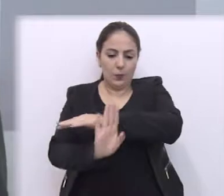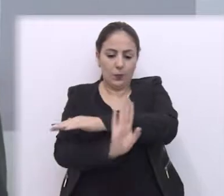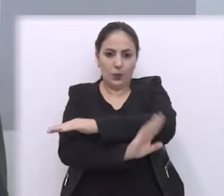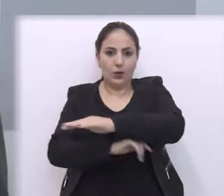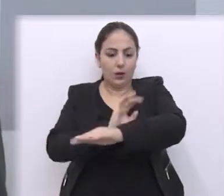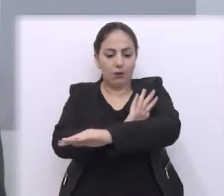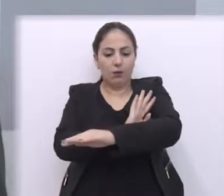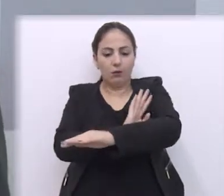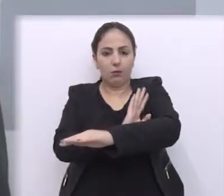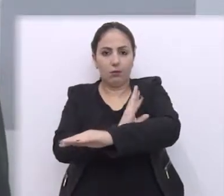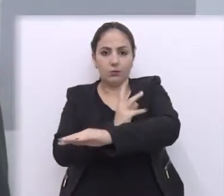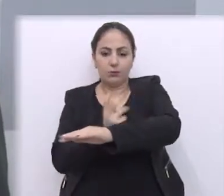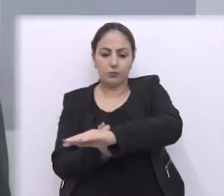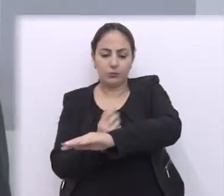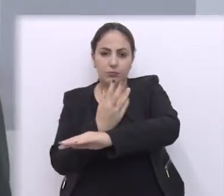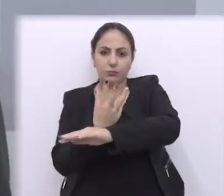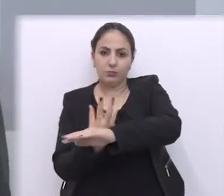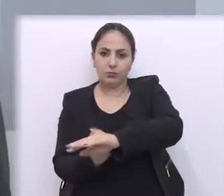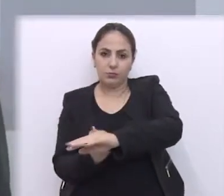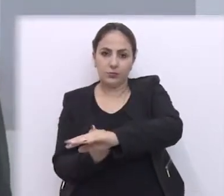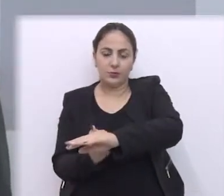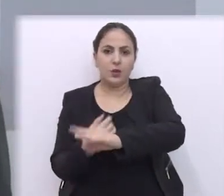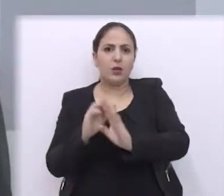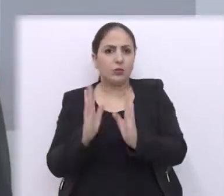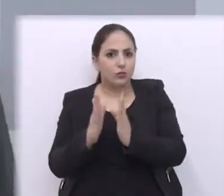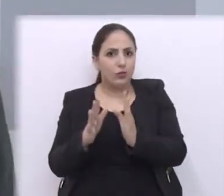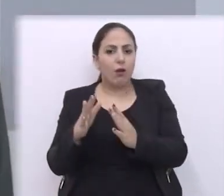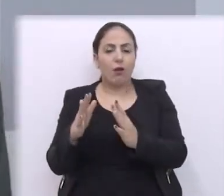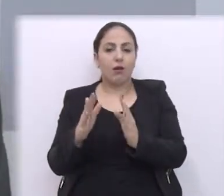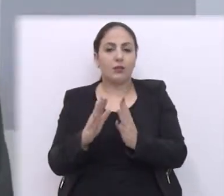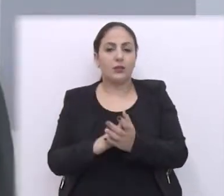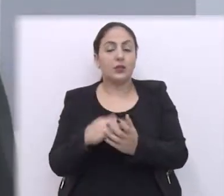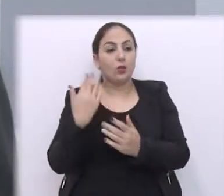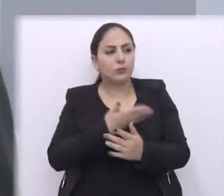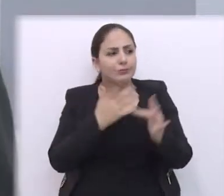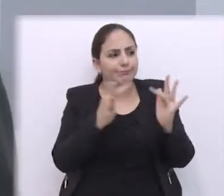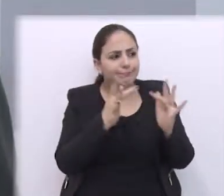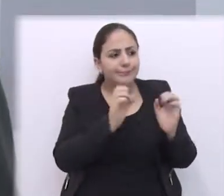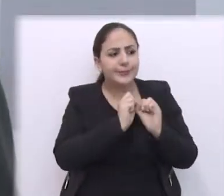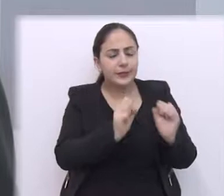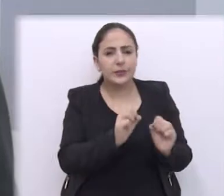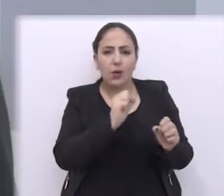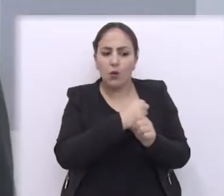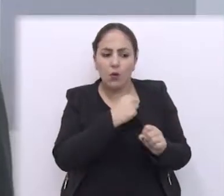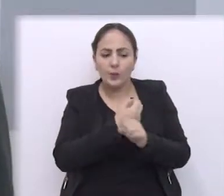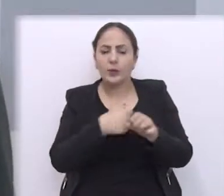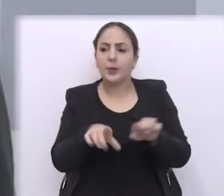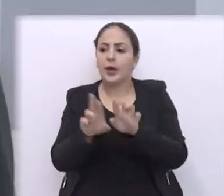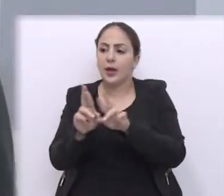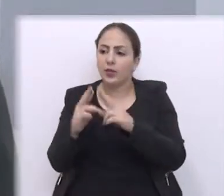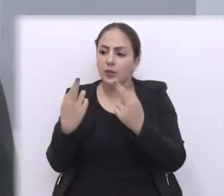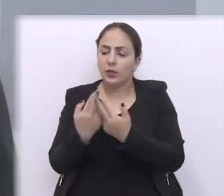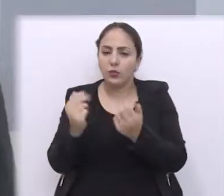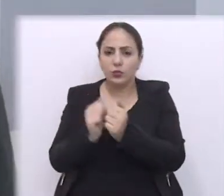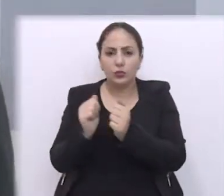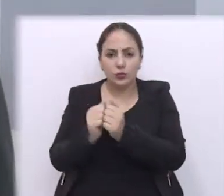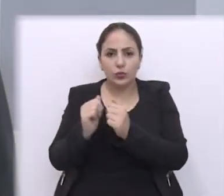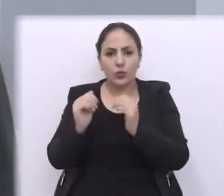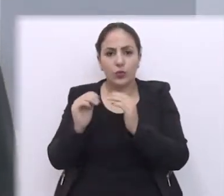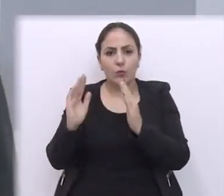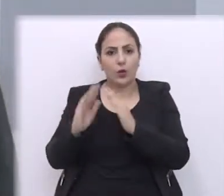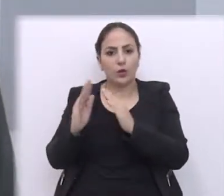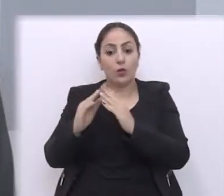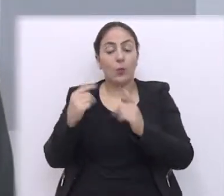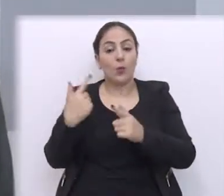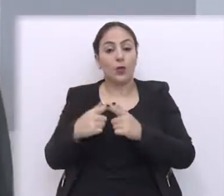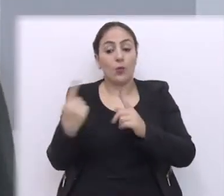já foi destruída. Então, nós fizemos contato com a Secretaria de Obras, nos reunimos lá com os moradores, porque a intenção dos moradores era, inclusive, fazer